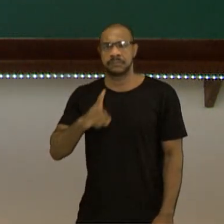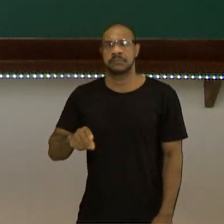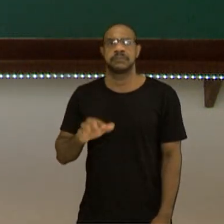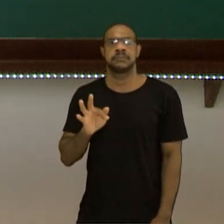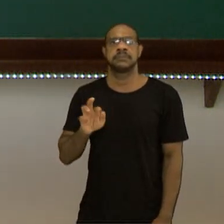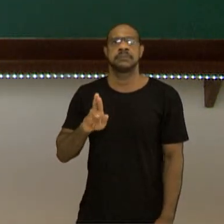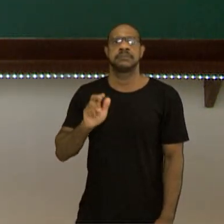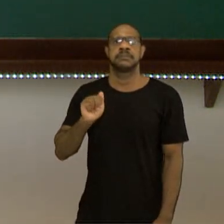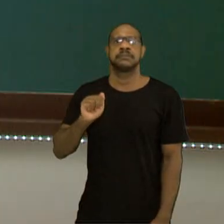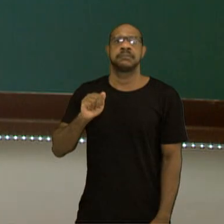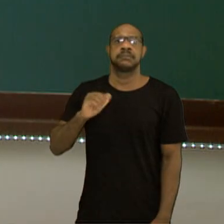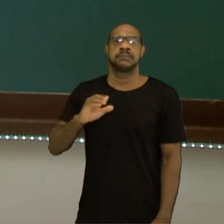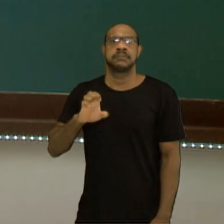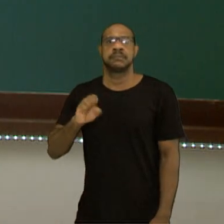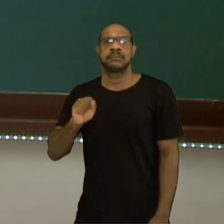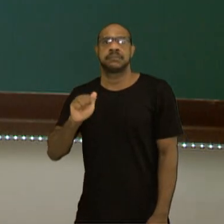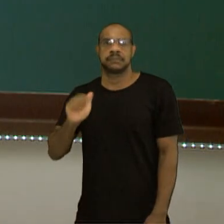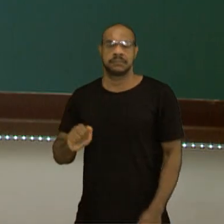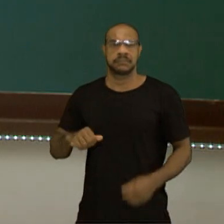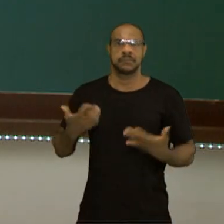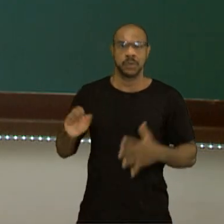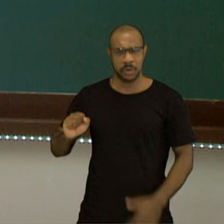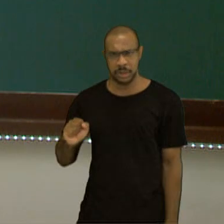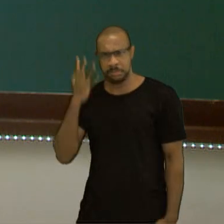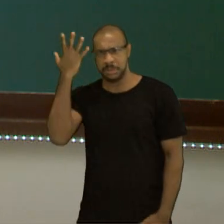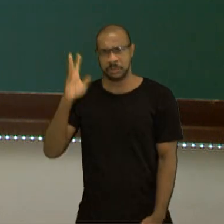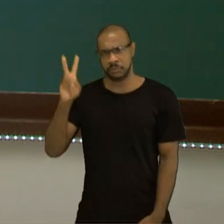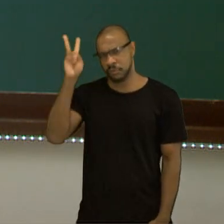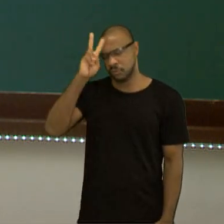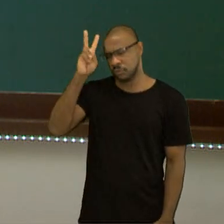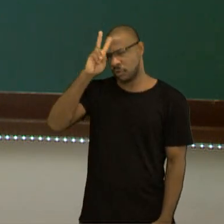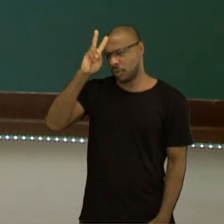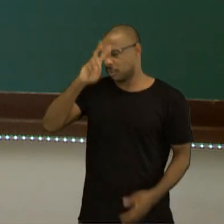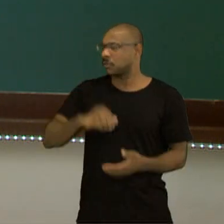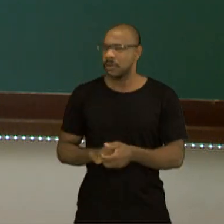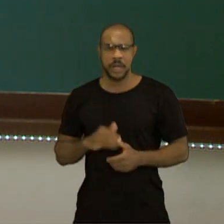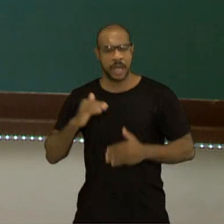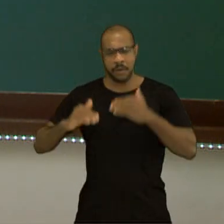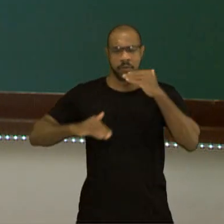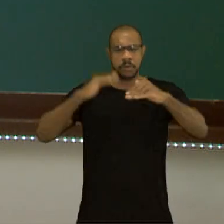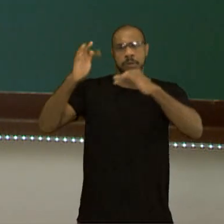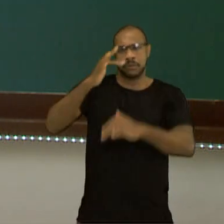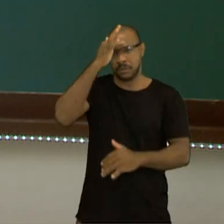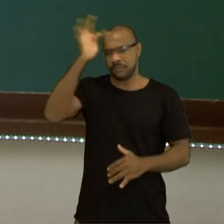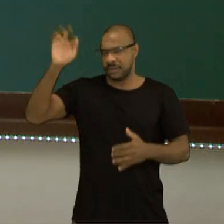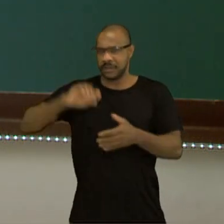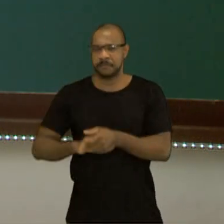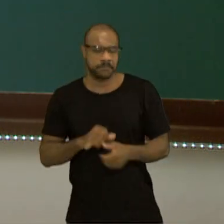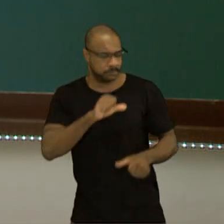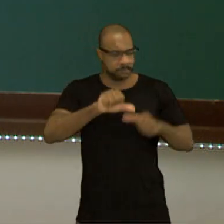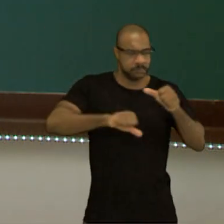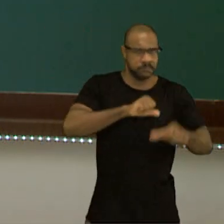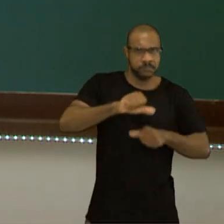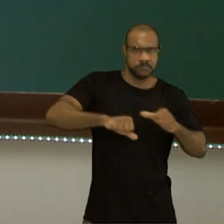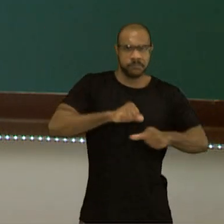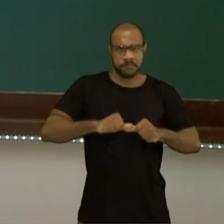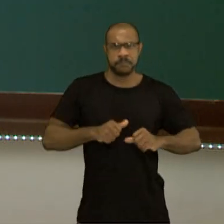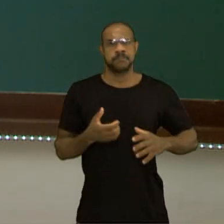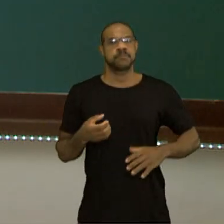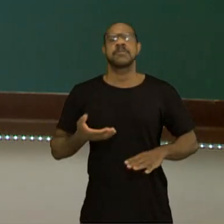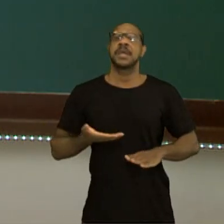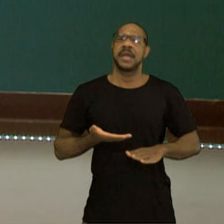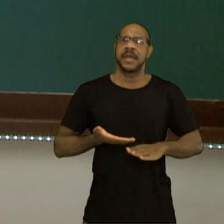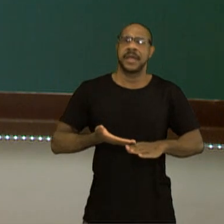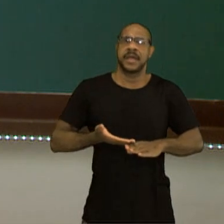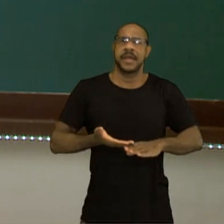um grande acontecimento histórico, um marco, inclusive, da passagem da era moderna para a era contemporânea.